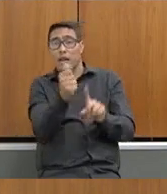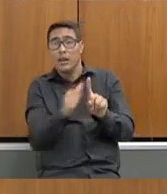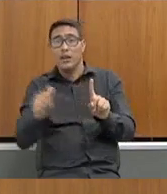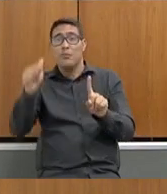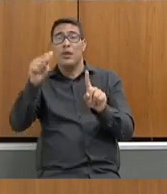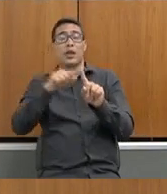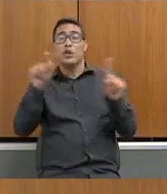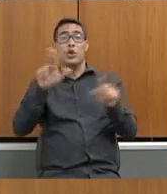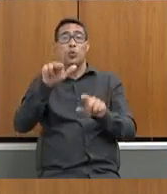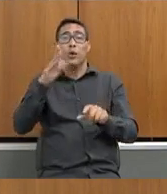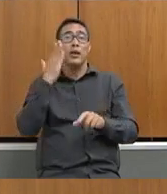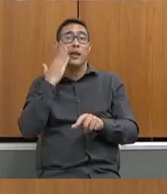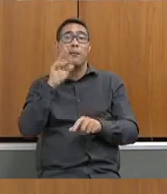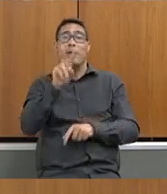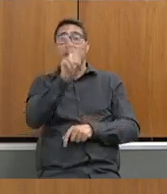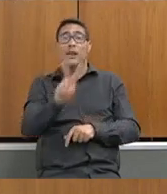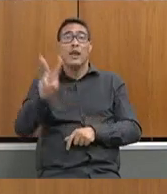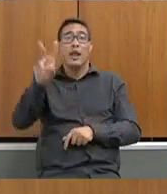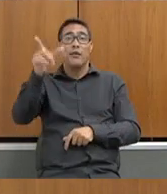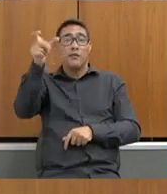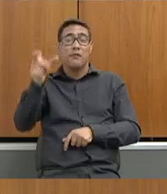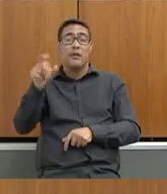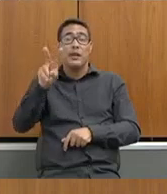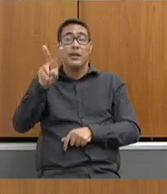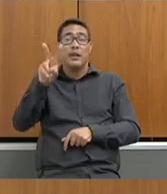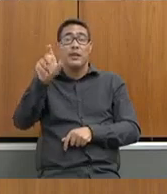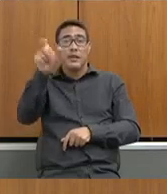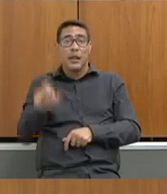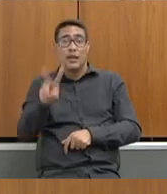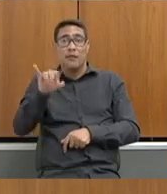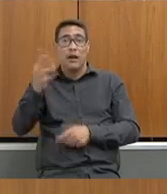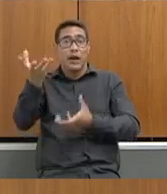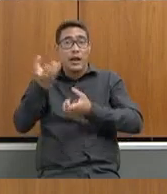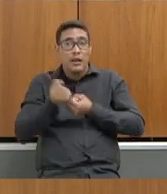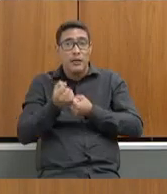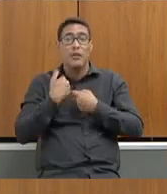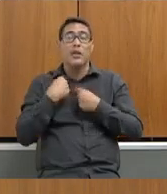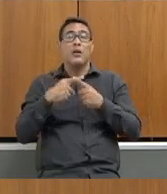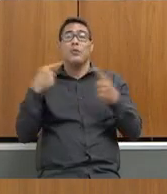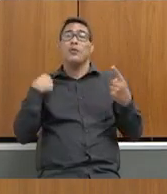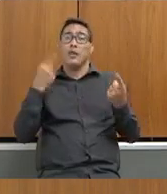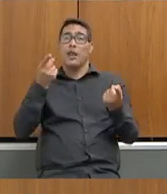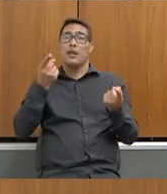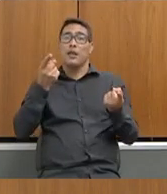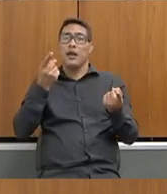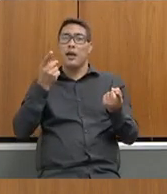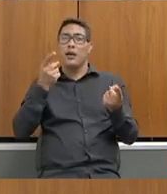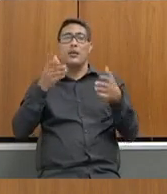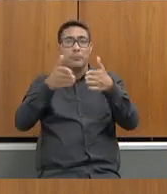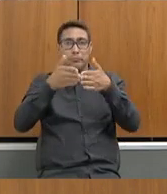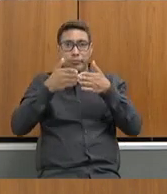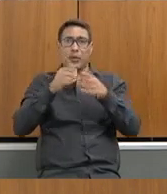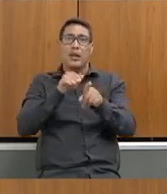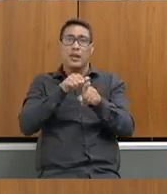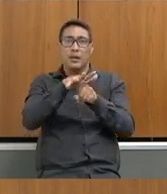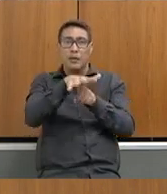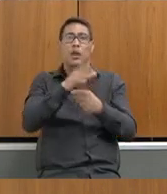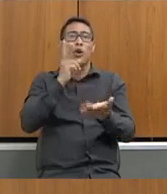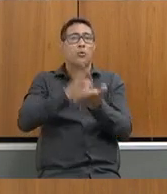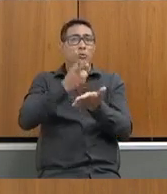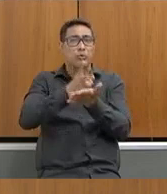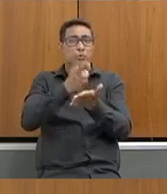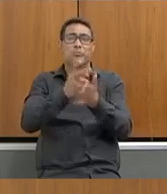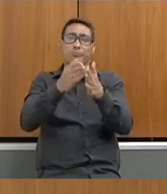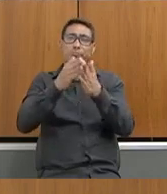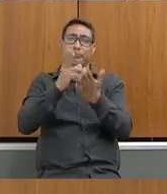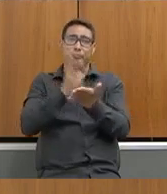Nunca se sabe quem vai receber. Por isso que essa demanda permanece em todos os lugares quando a gente vai perguntando. Eu acho que a questão do enfrentamento à